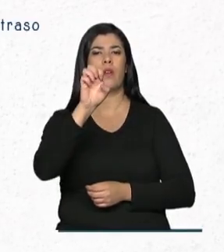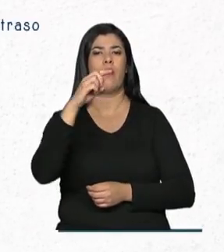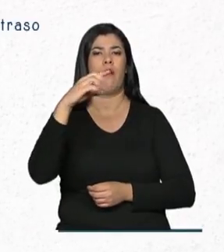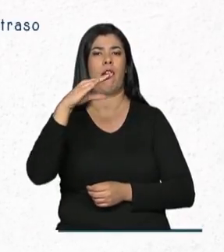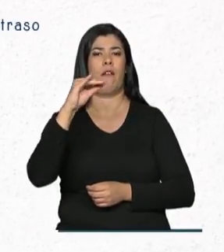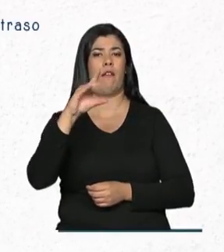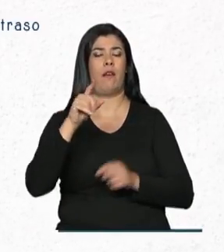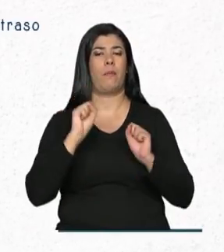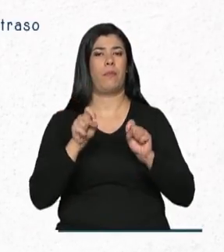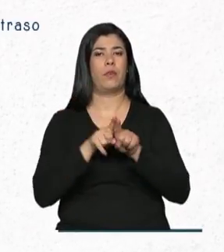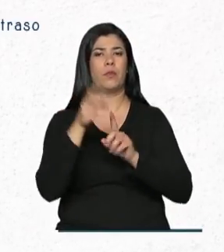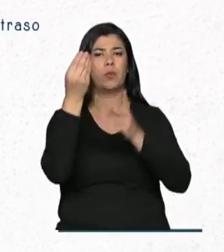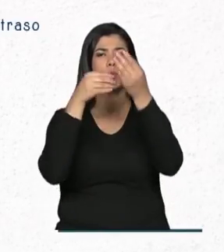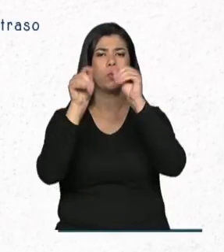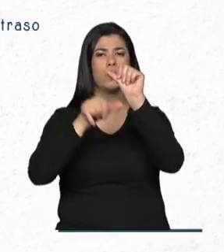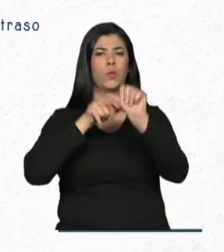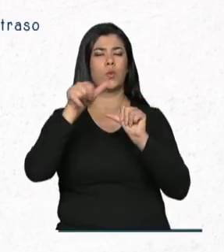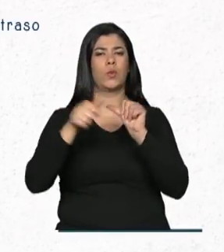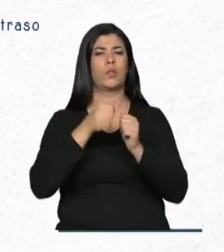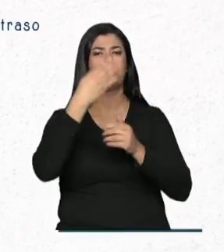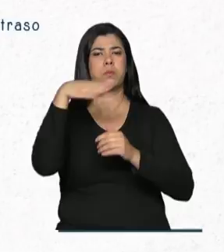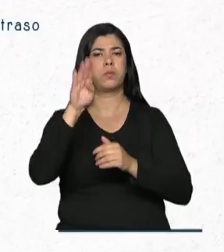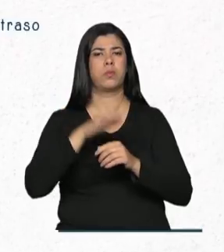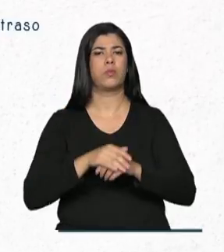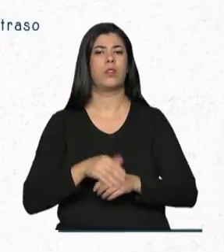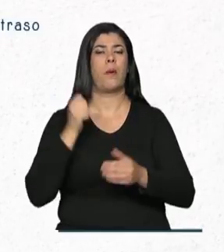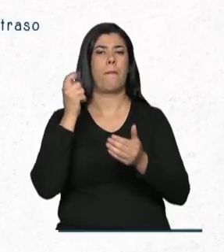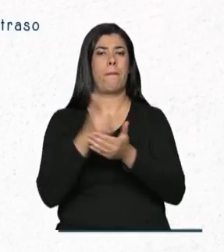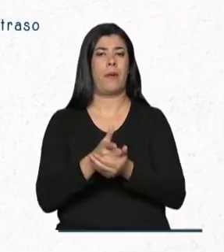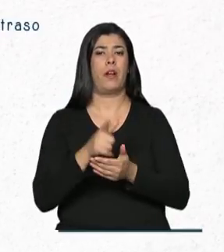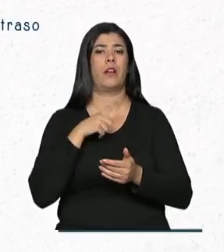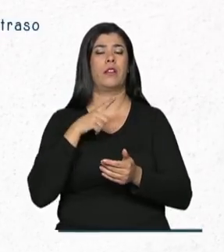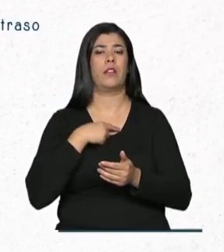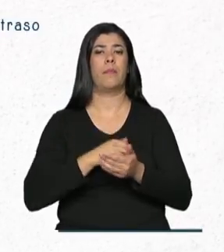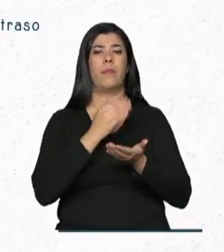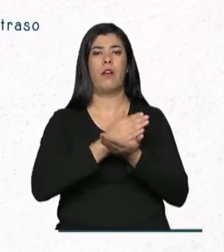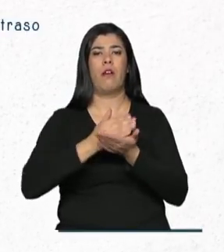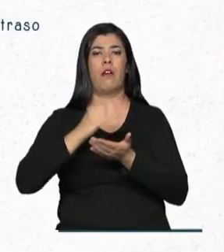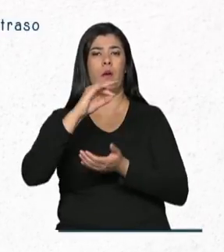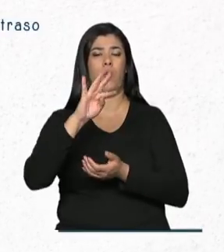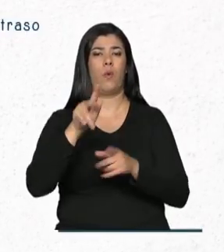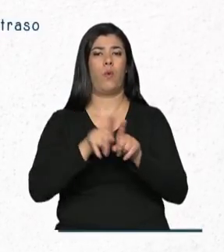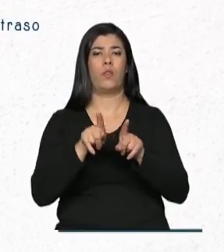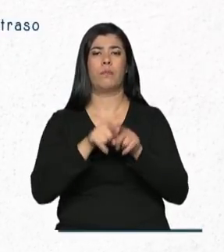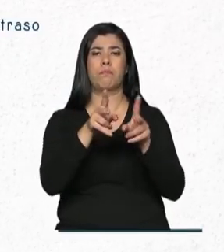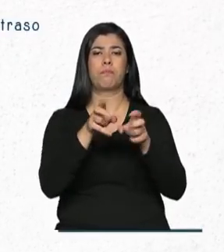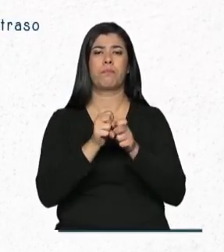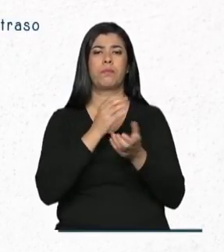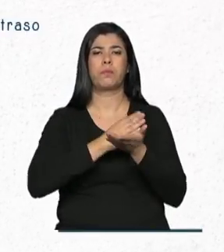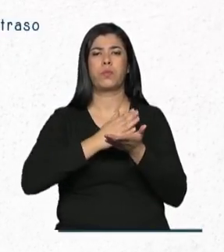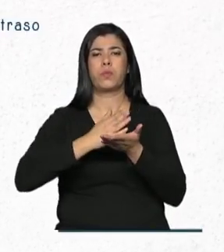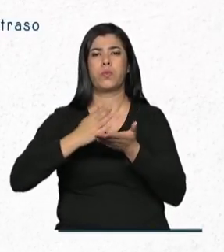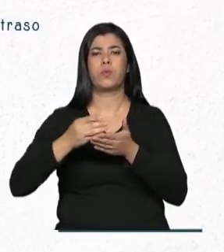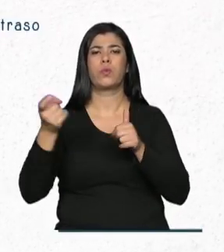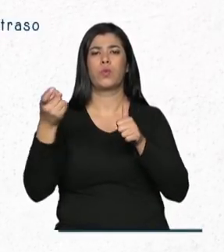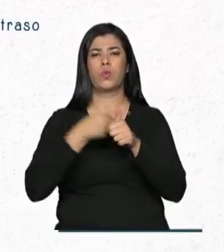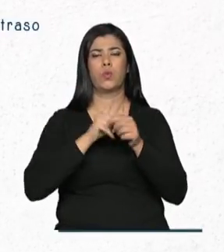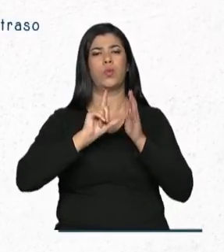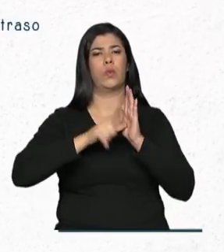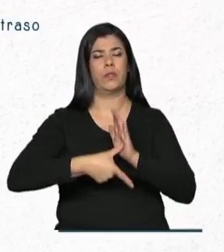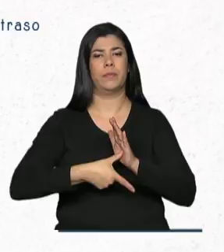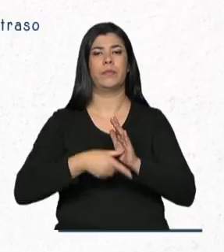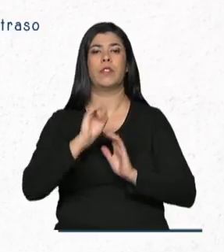também pode ser feita a alteração ou cancelamento do débito automático das cotas, além de identificar e parcelar débitos em